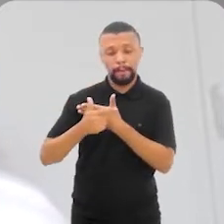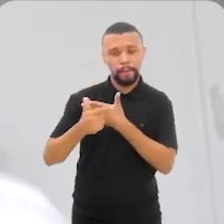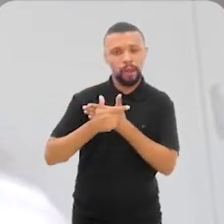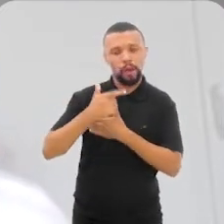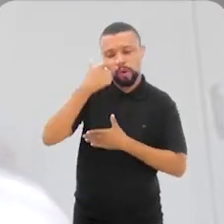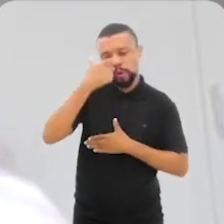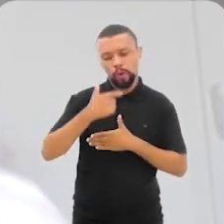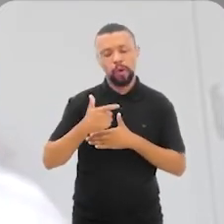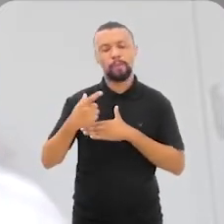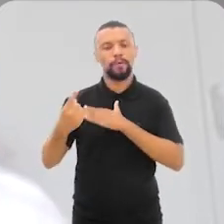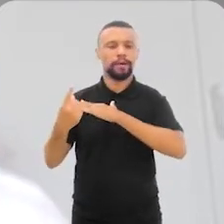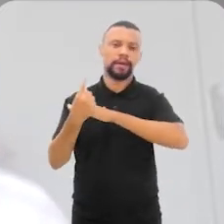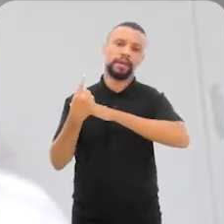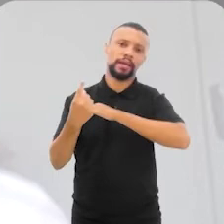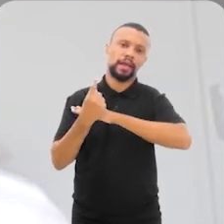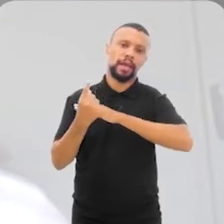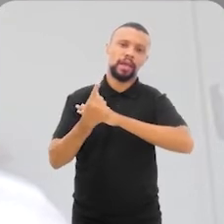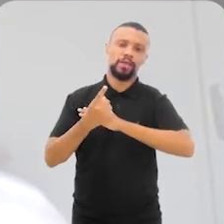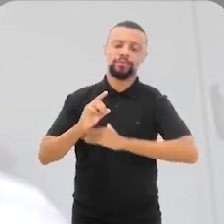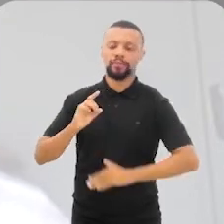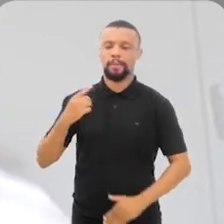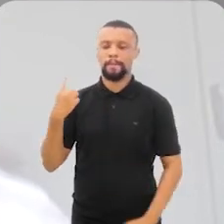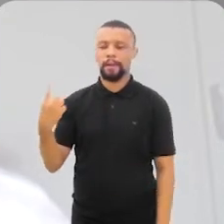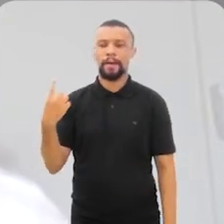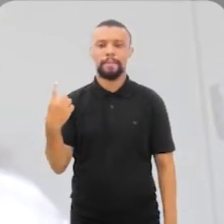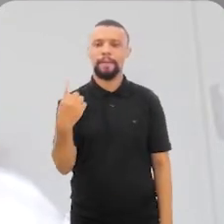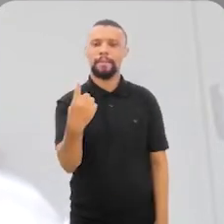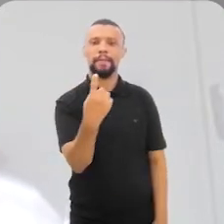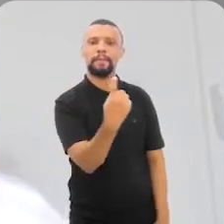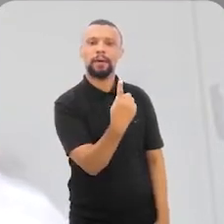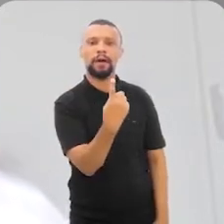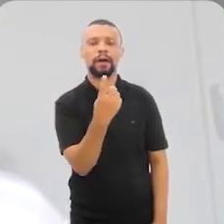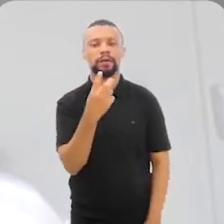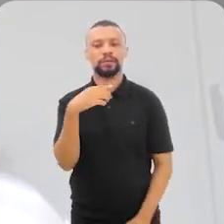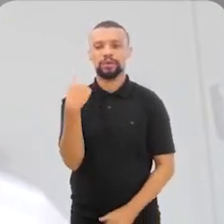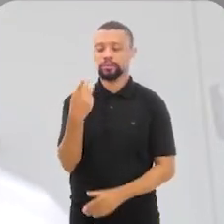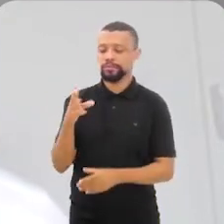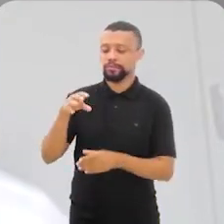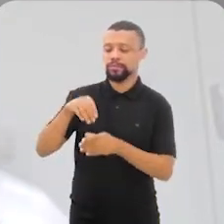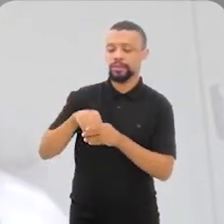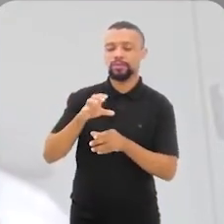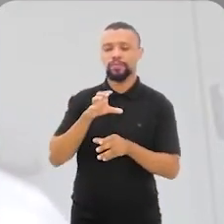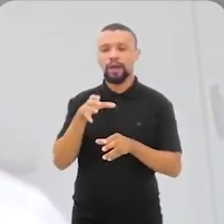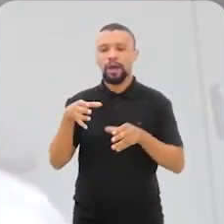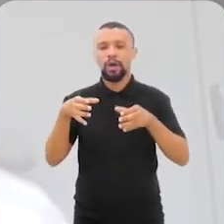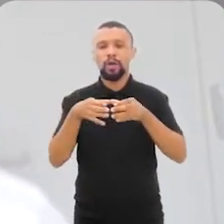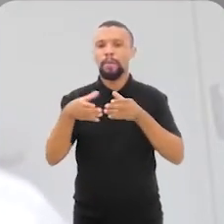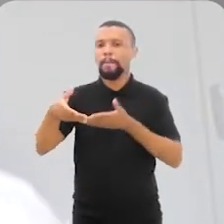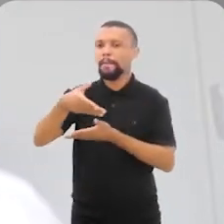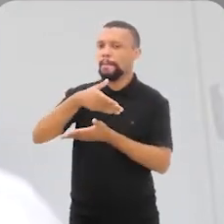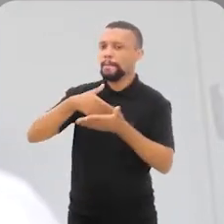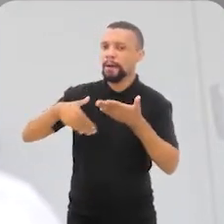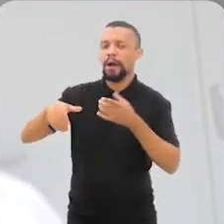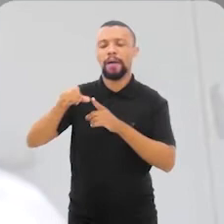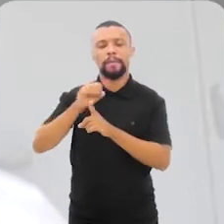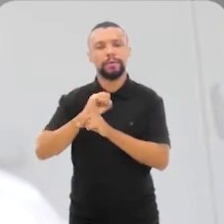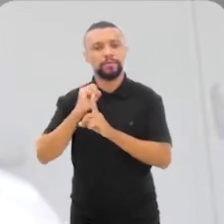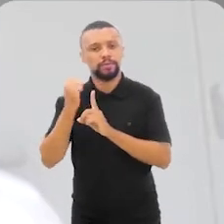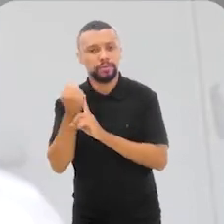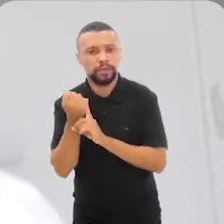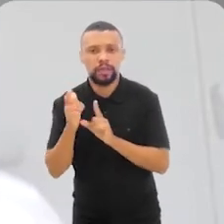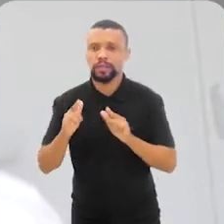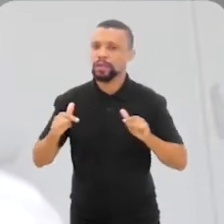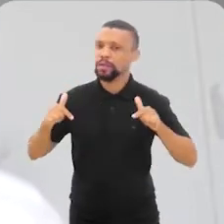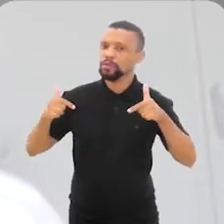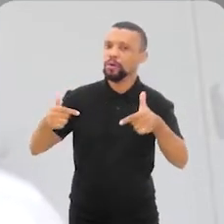consumidores, como indivíduos, né? Pertencentes a uma sociedade, a uma coletividade, as nossas ações,